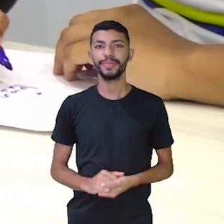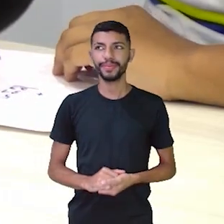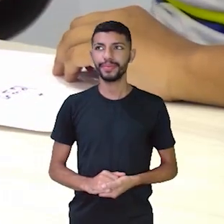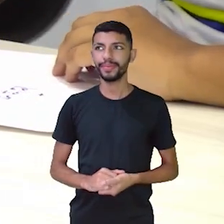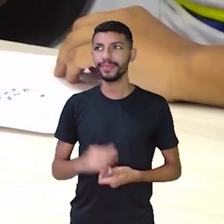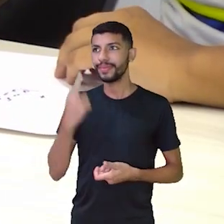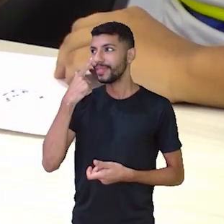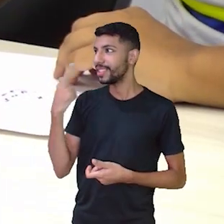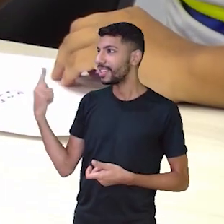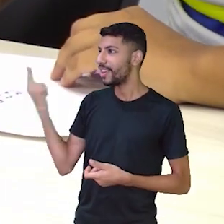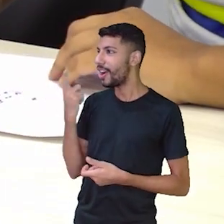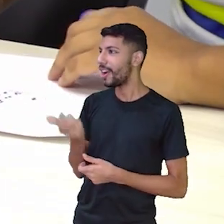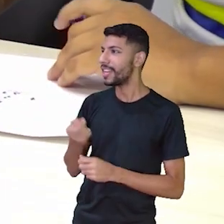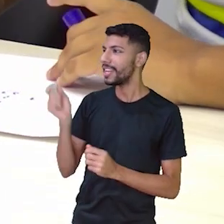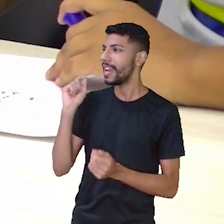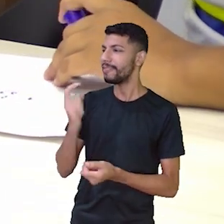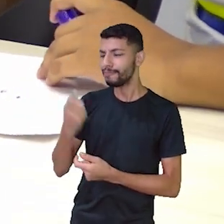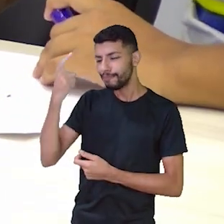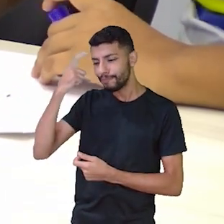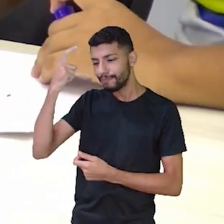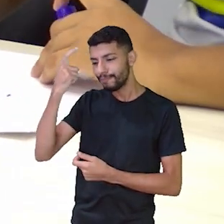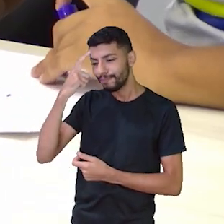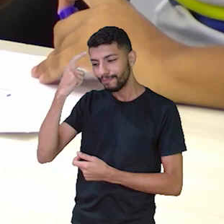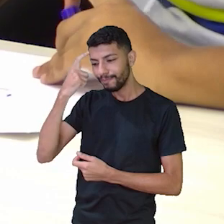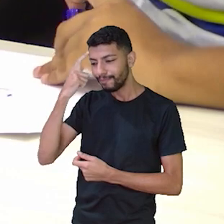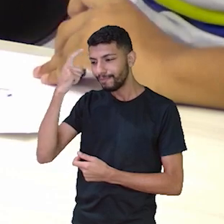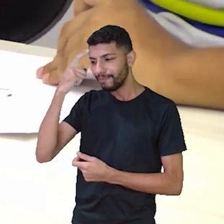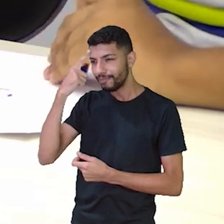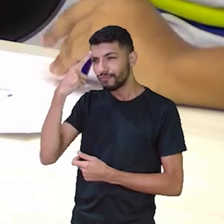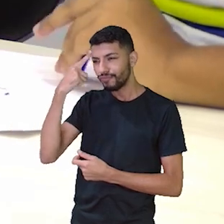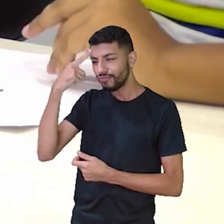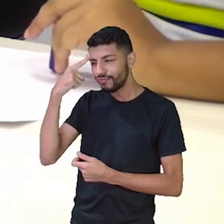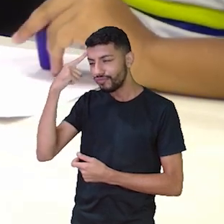Olha lá eles resolvendo, pensando.